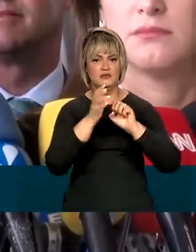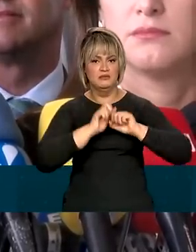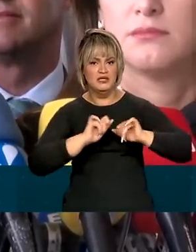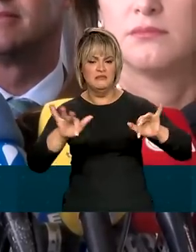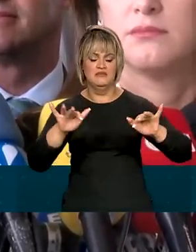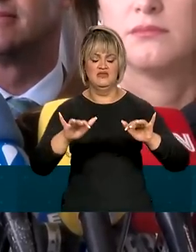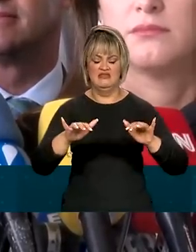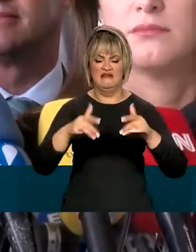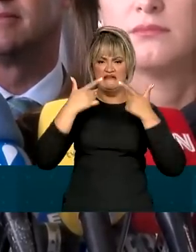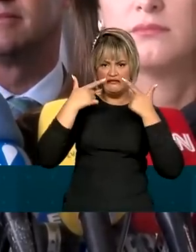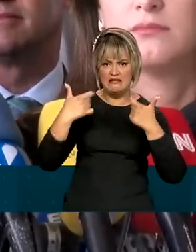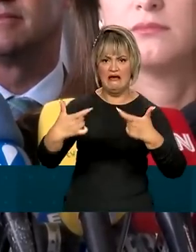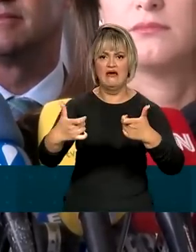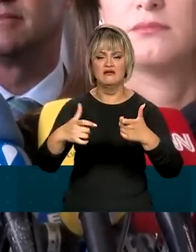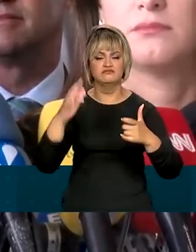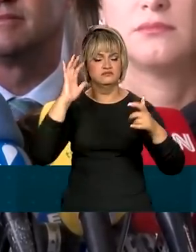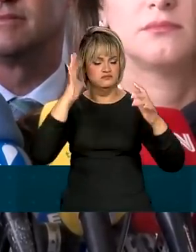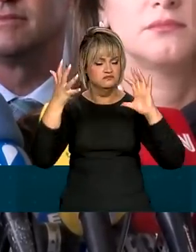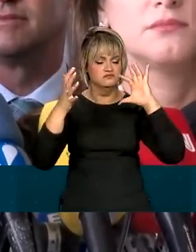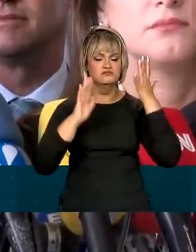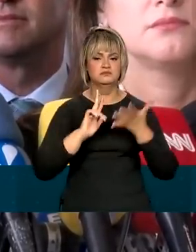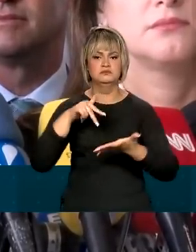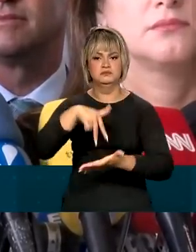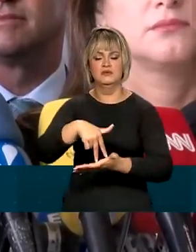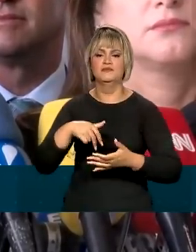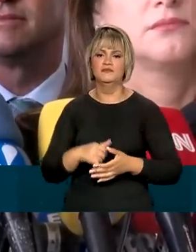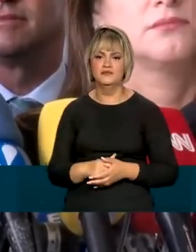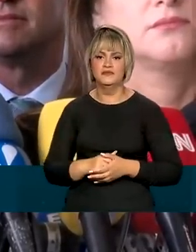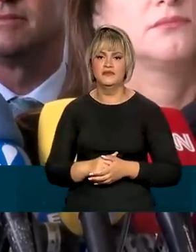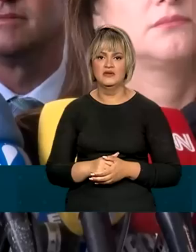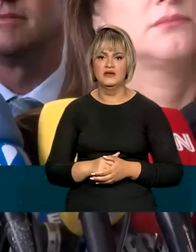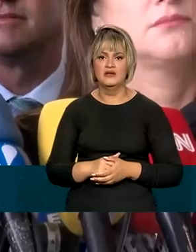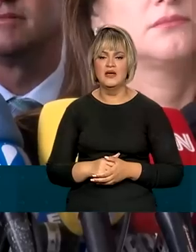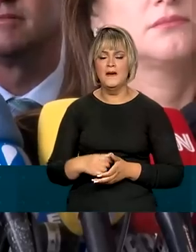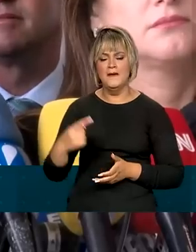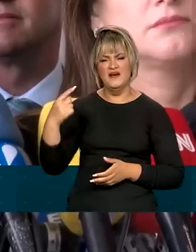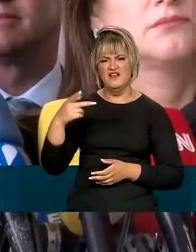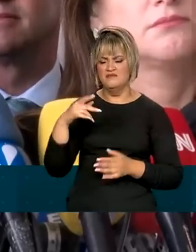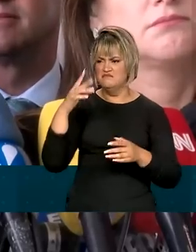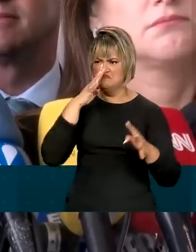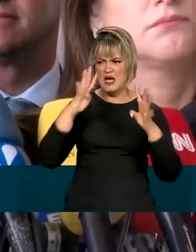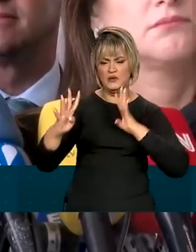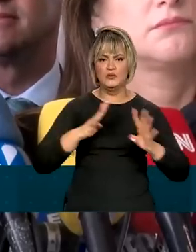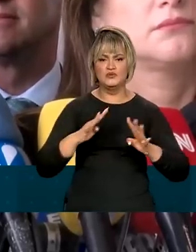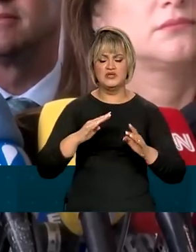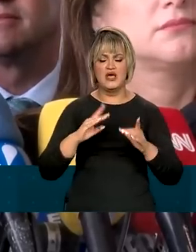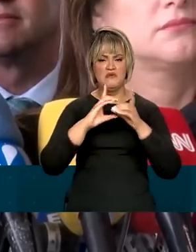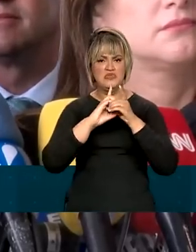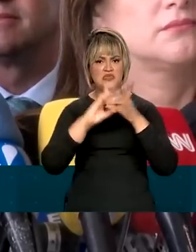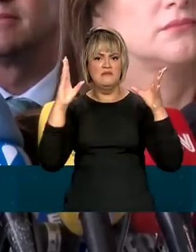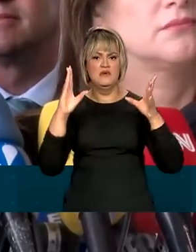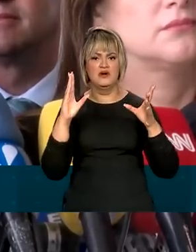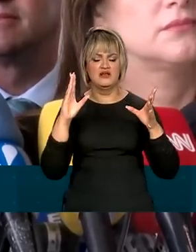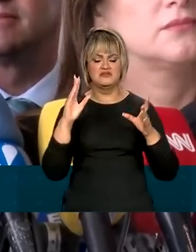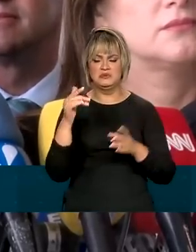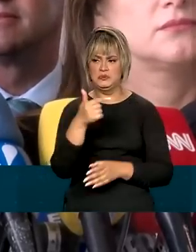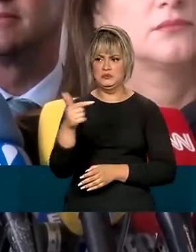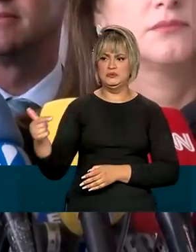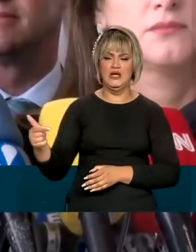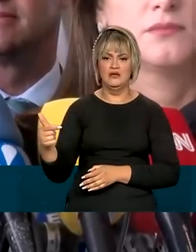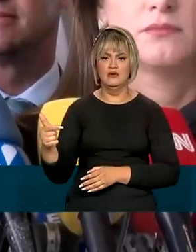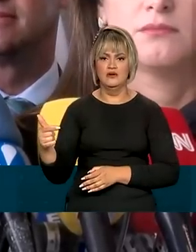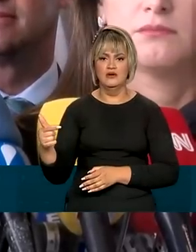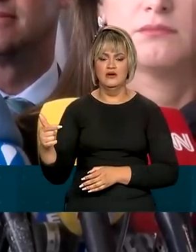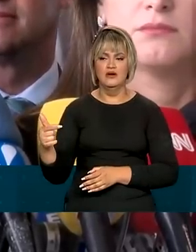guerra. Sempre fui rotulado como antidemocrático e, ao contrário dos meus